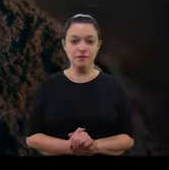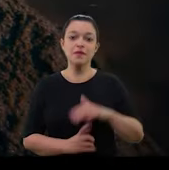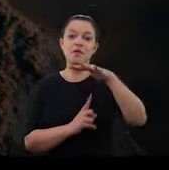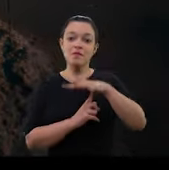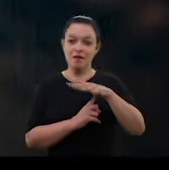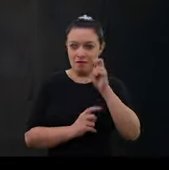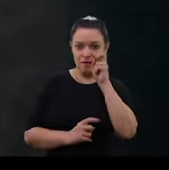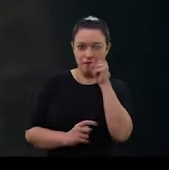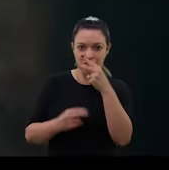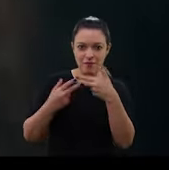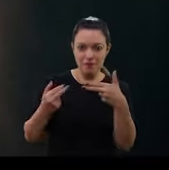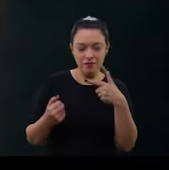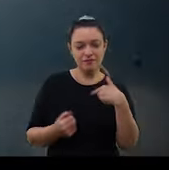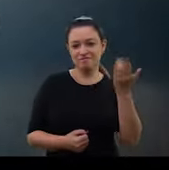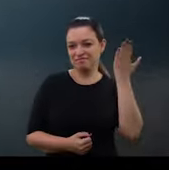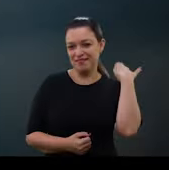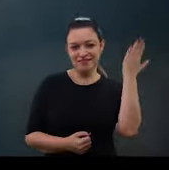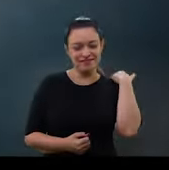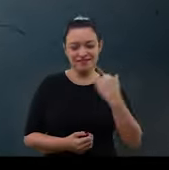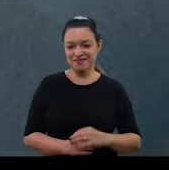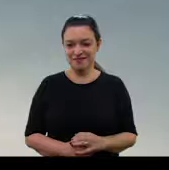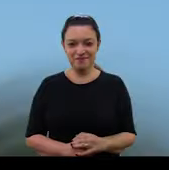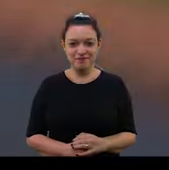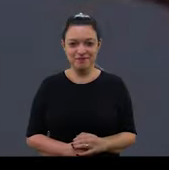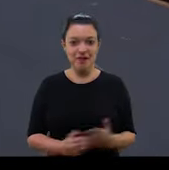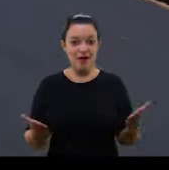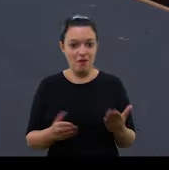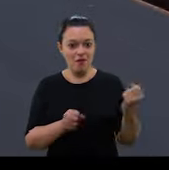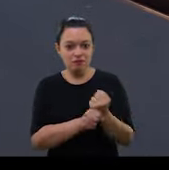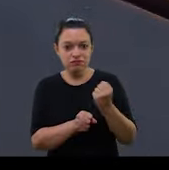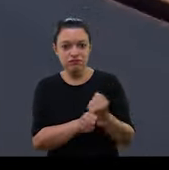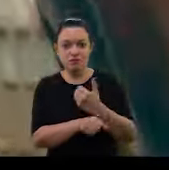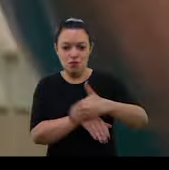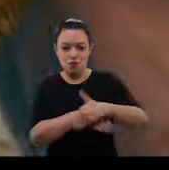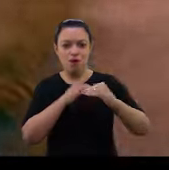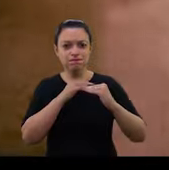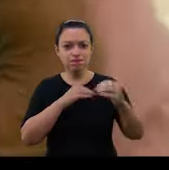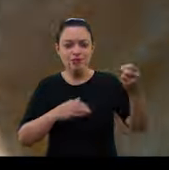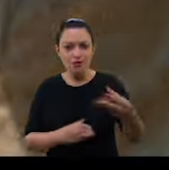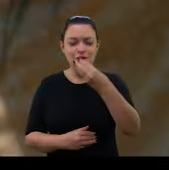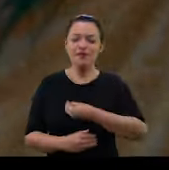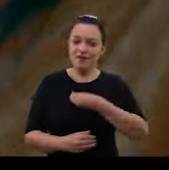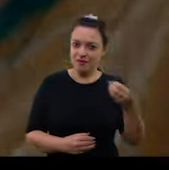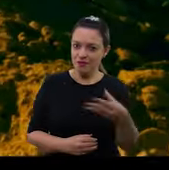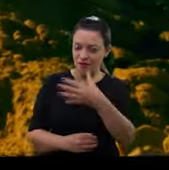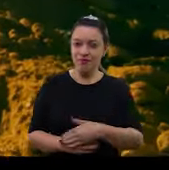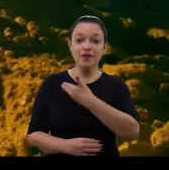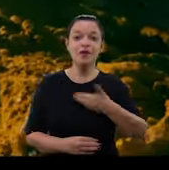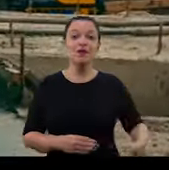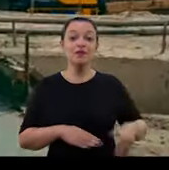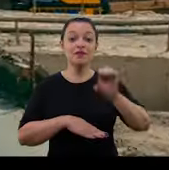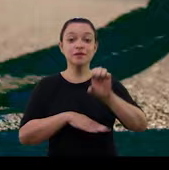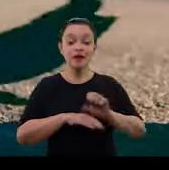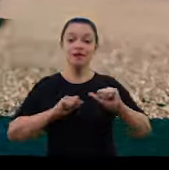No Paraná, estas cenas ficarão no passado. Asfalto novo, vida nova. O governo do estado, em